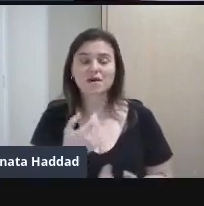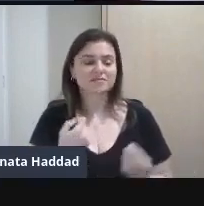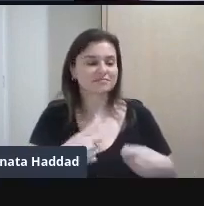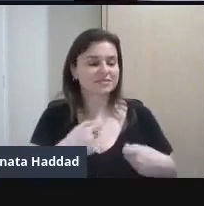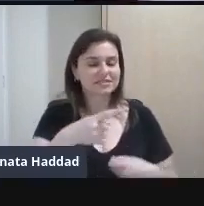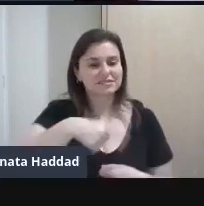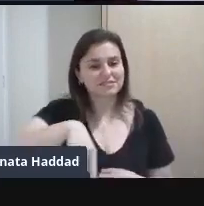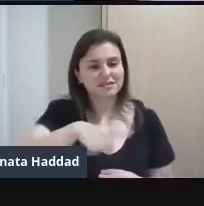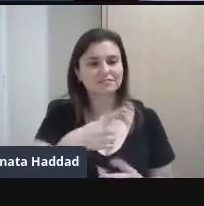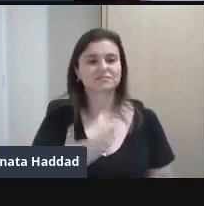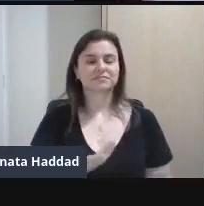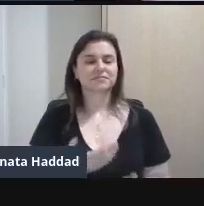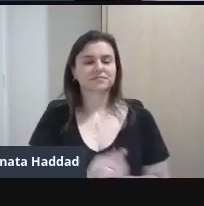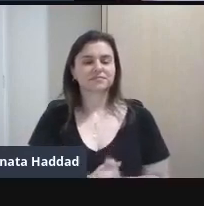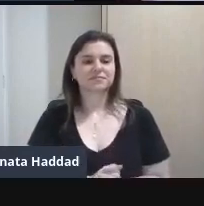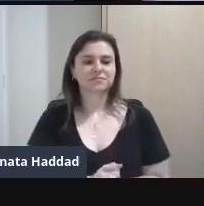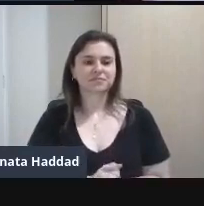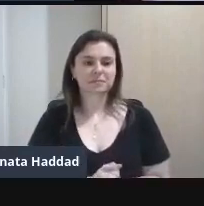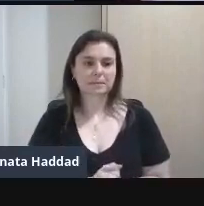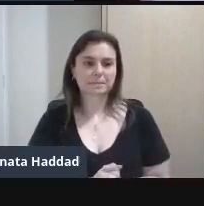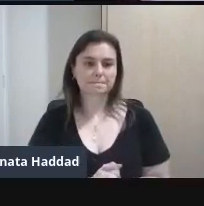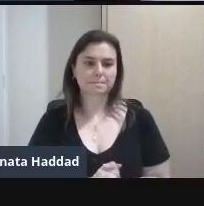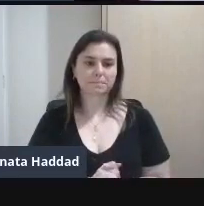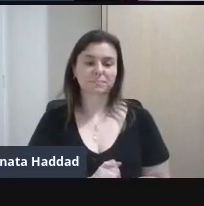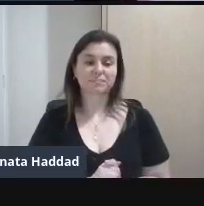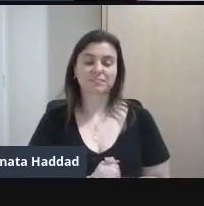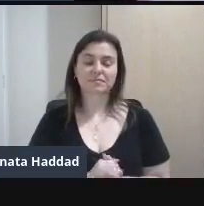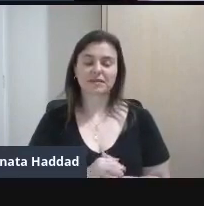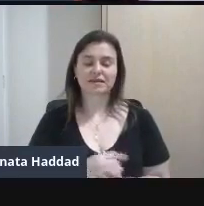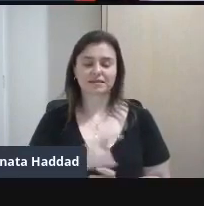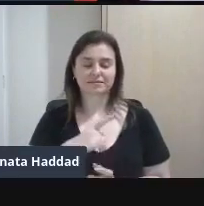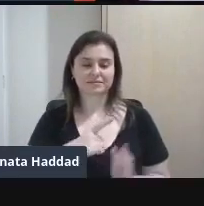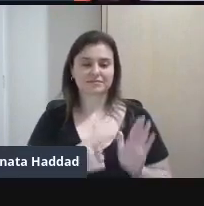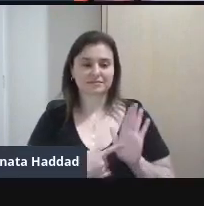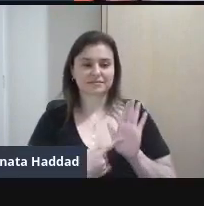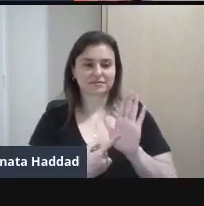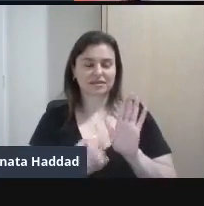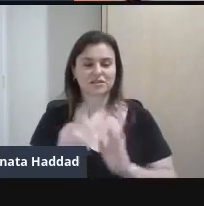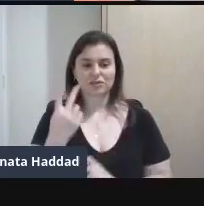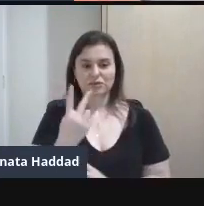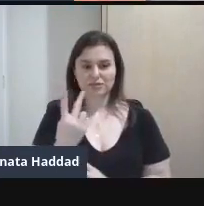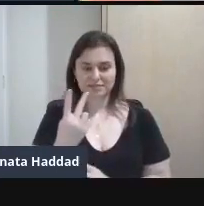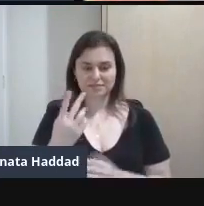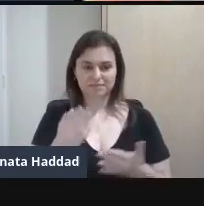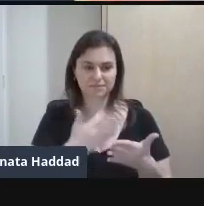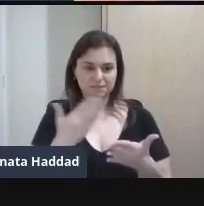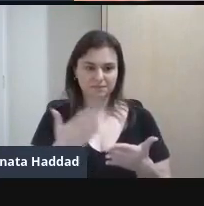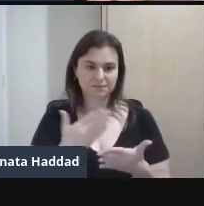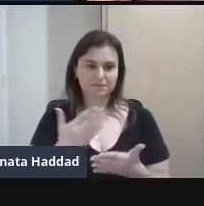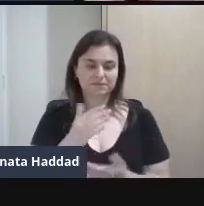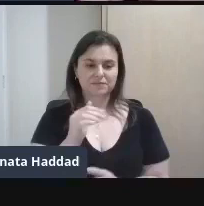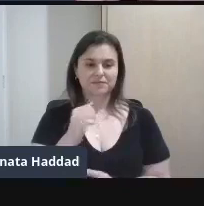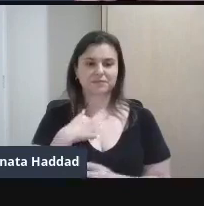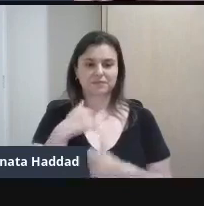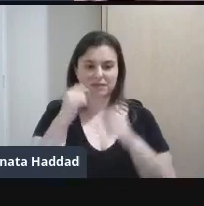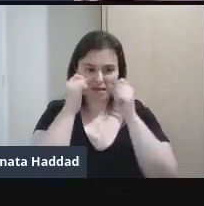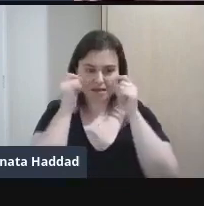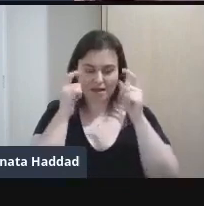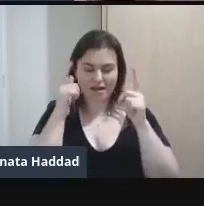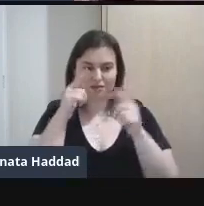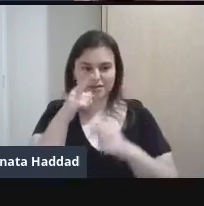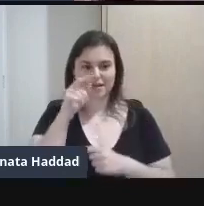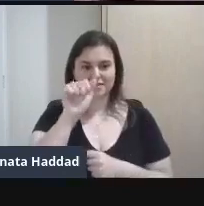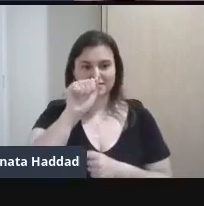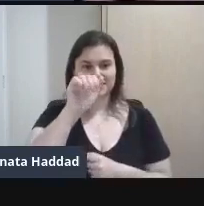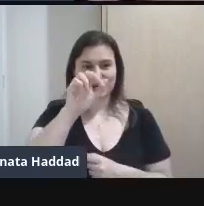falei Pra vocês E aí ela traz Dois livros Que é O Acordaz Que é justamente A pesquisa Toda